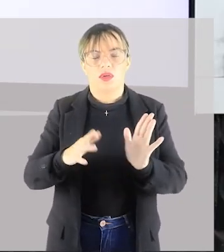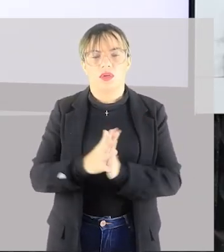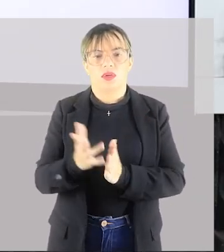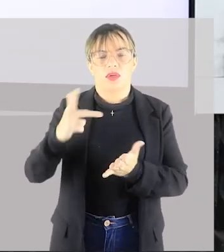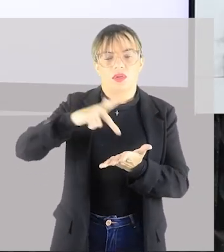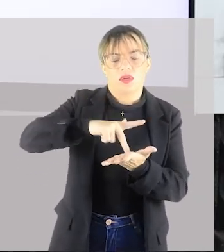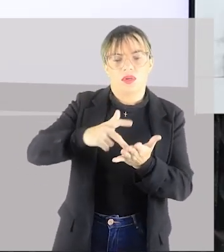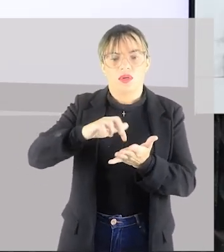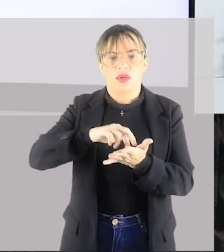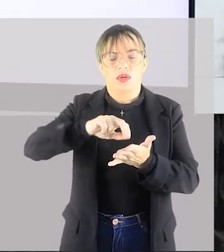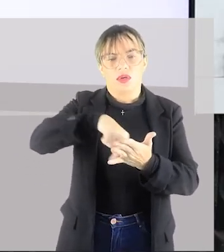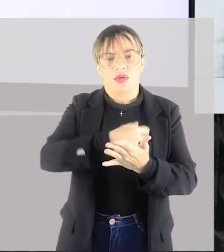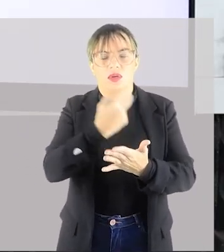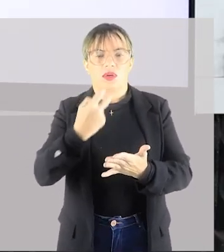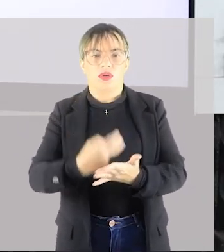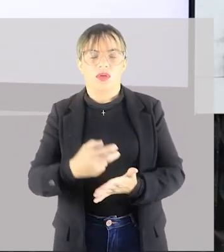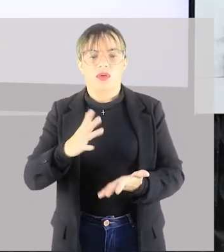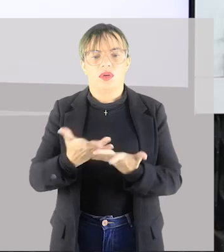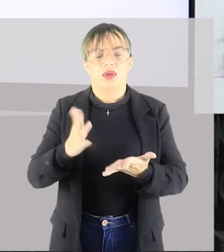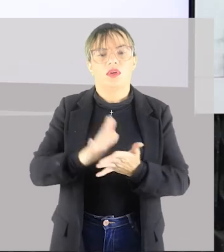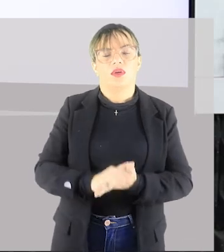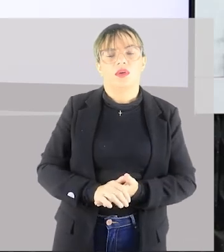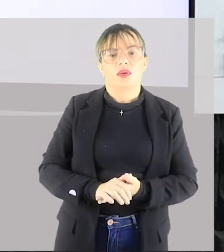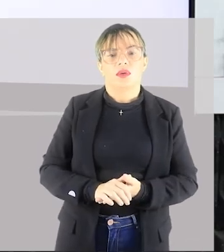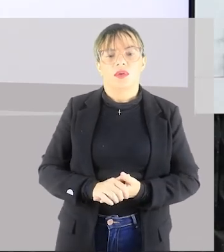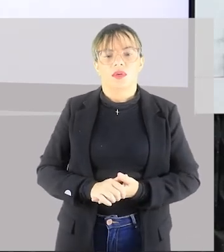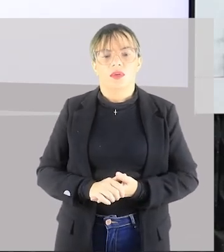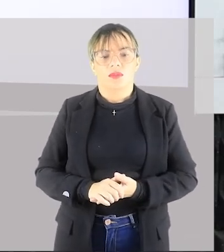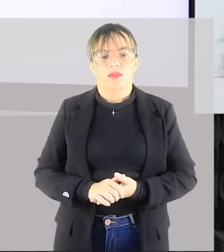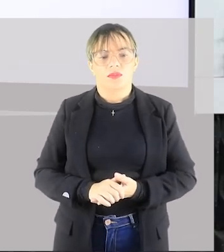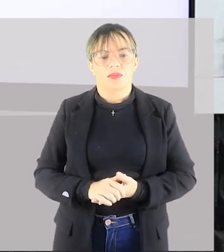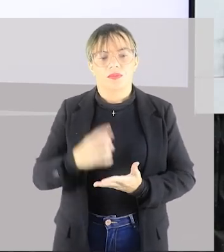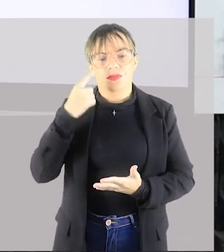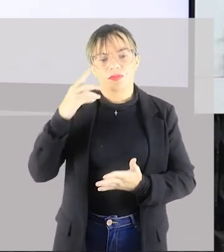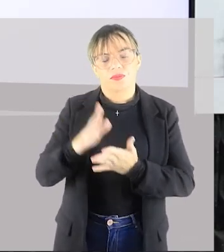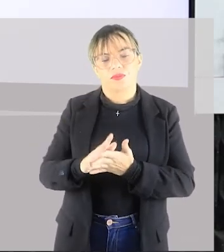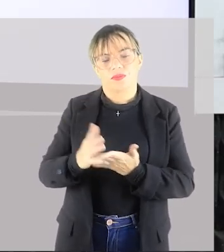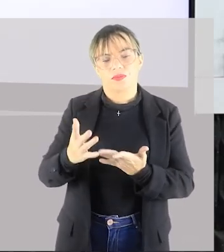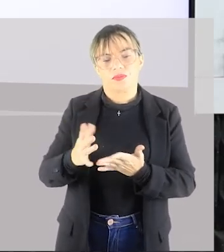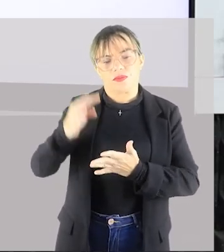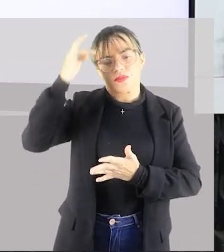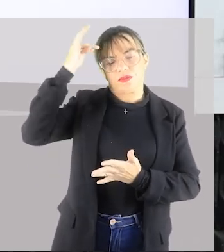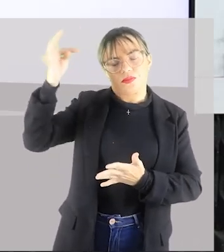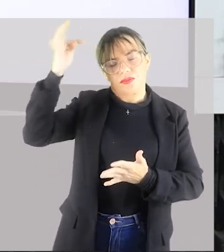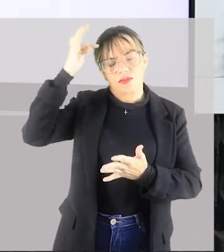e aquelas coreografias. Teoria e prática,